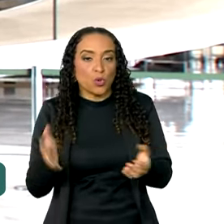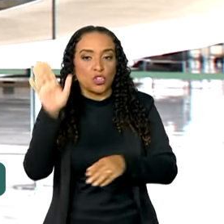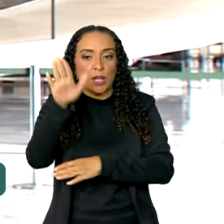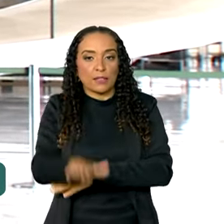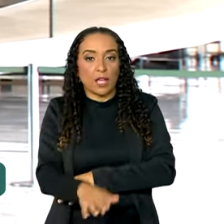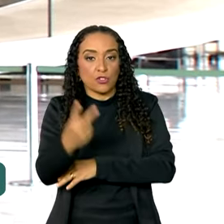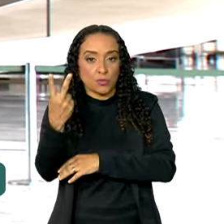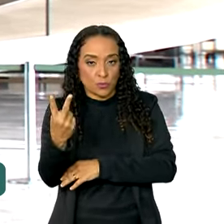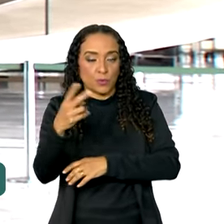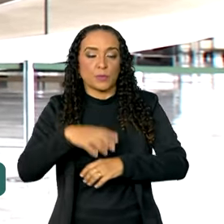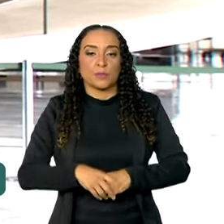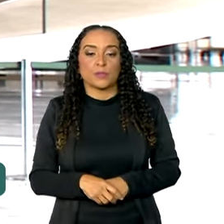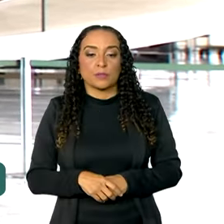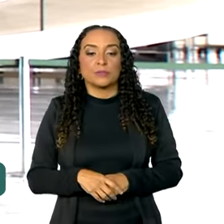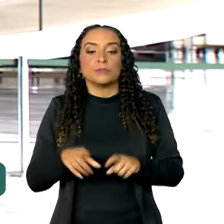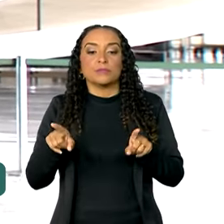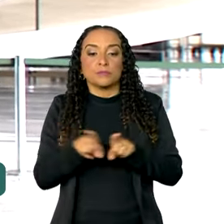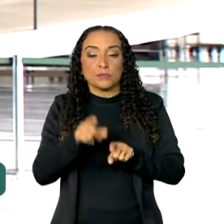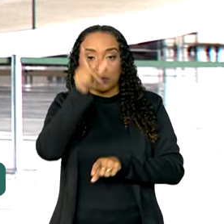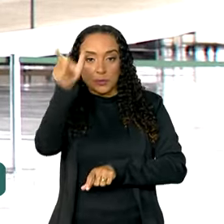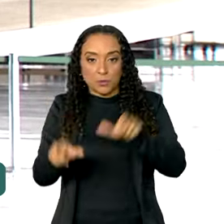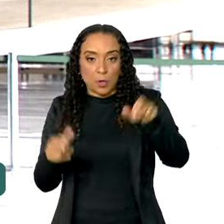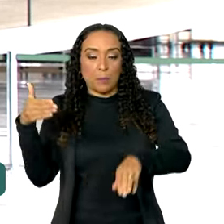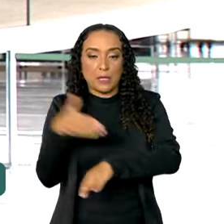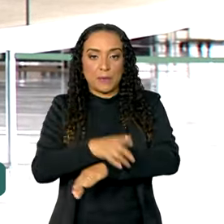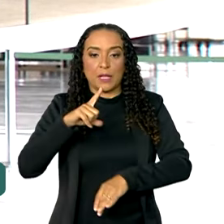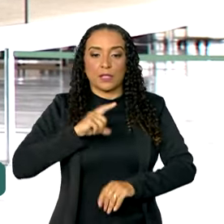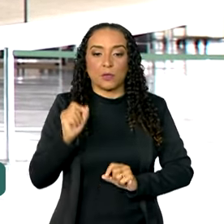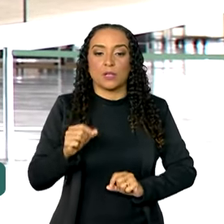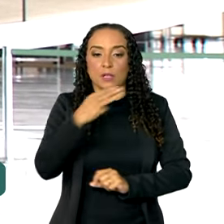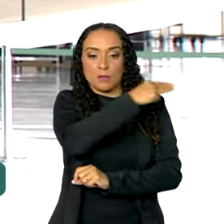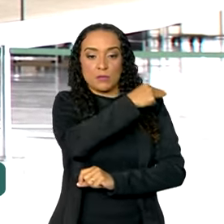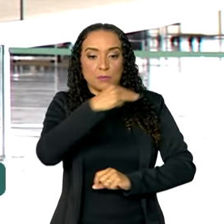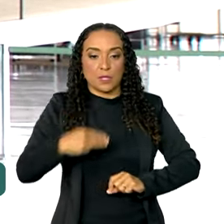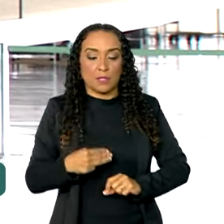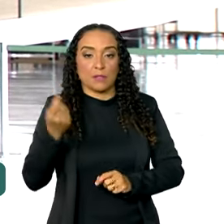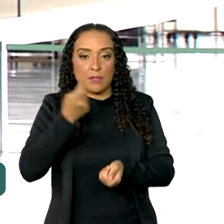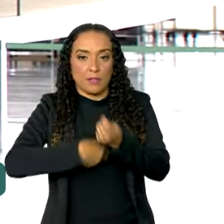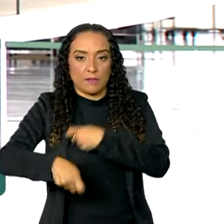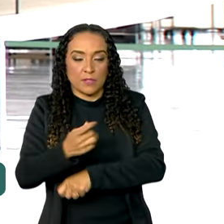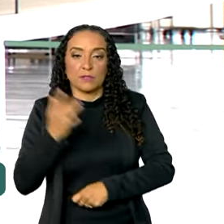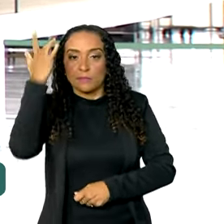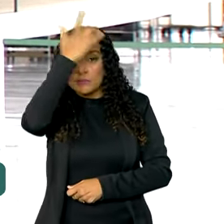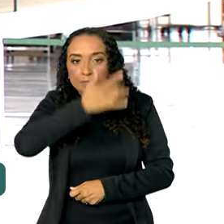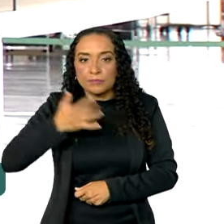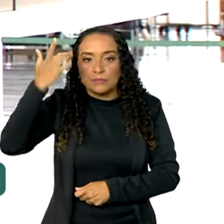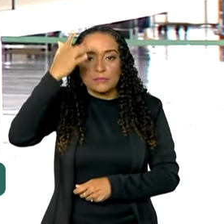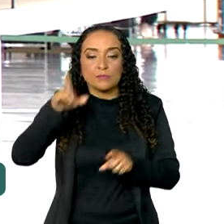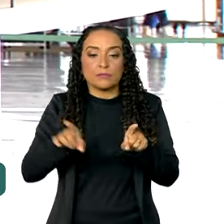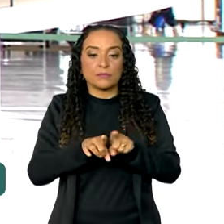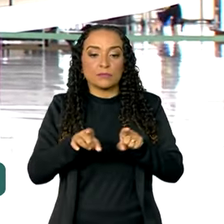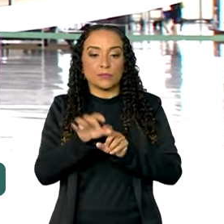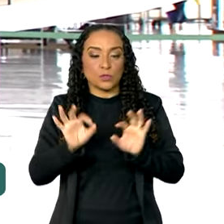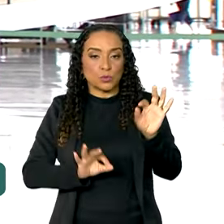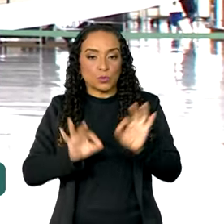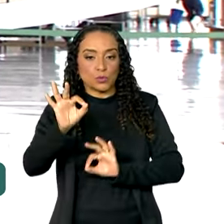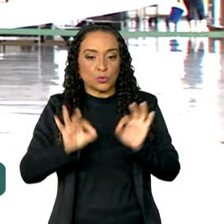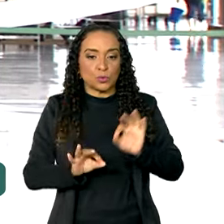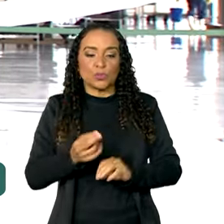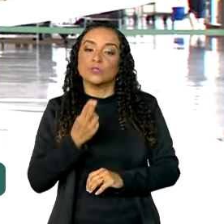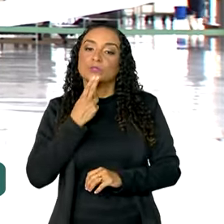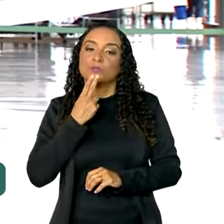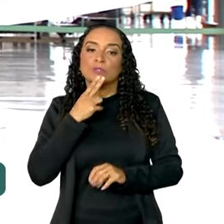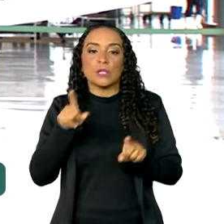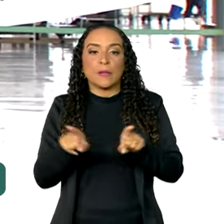duas horas da tarde. Entre os participantes estão os ministros da Fazenda, Fernando Haddad, do Planejamento, Simone